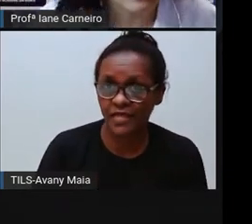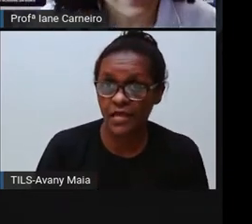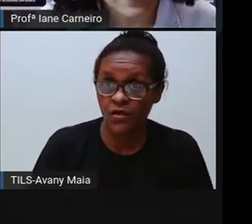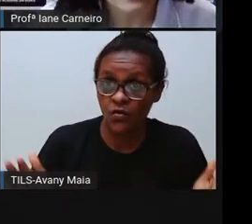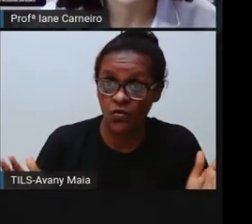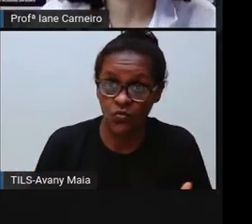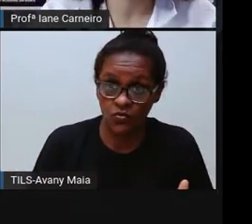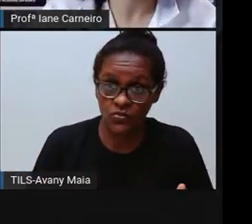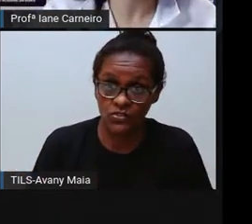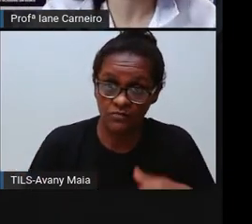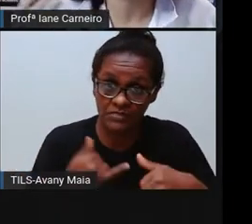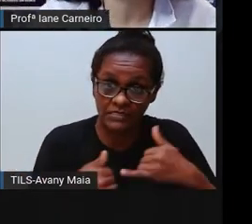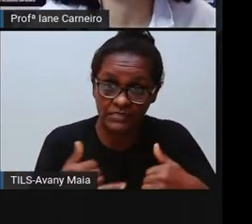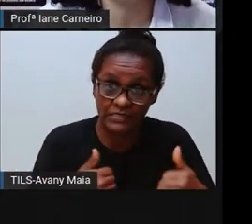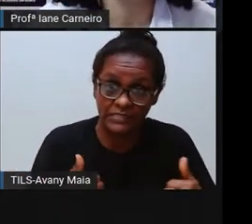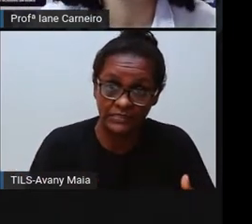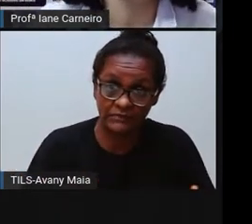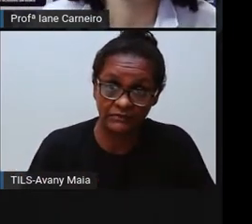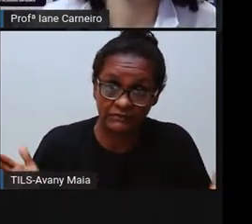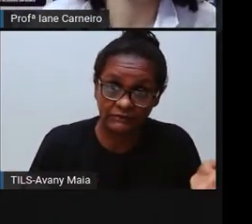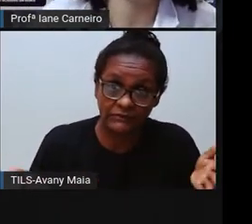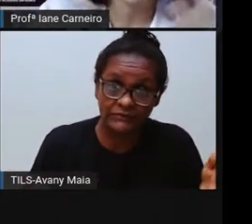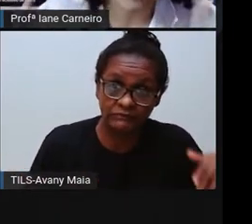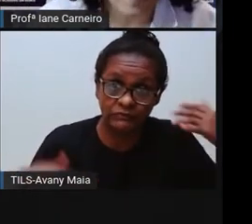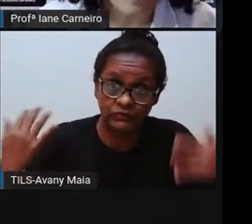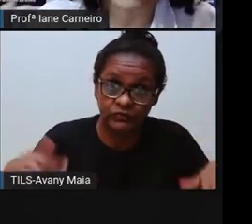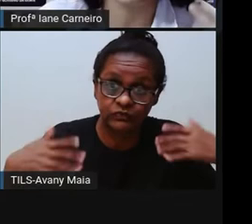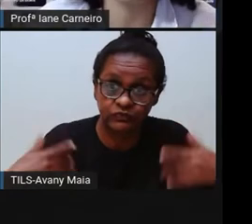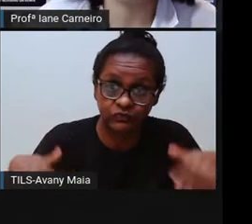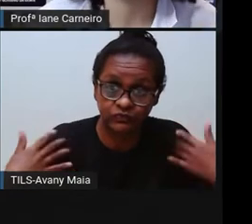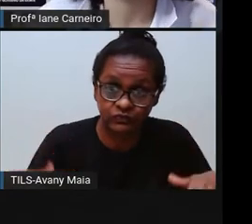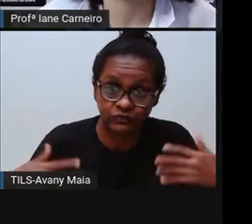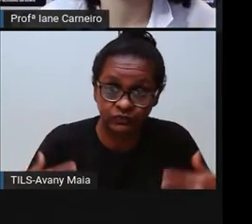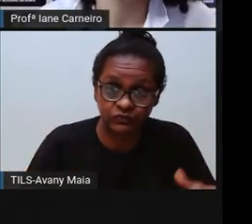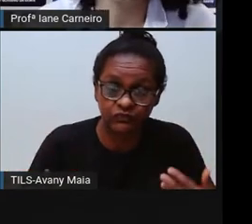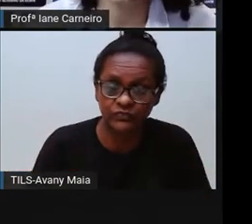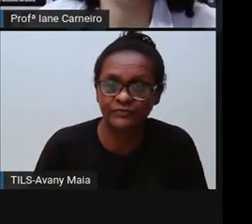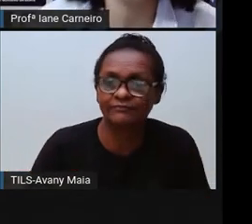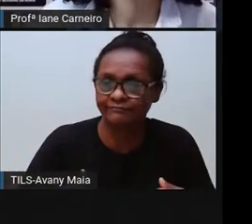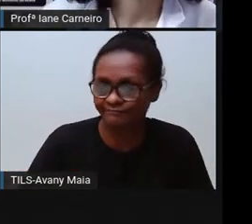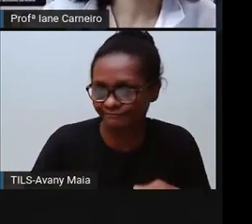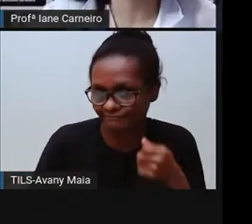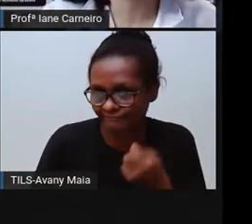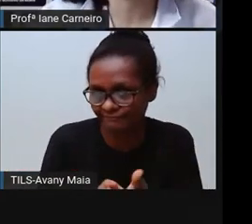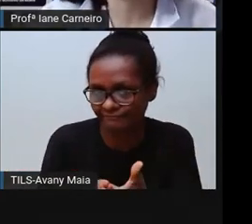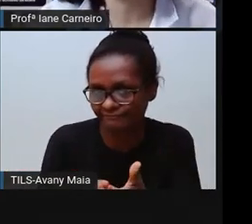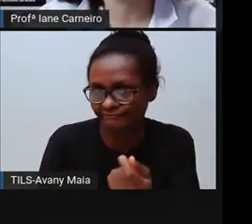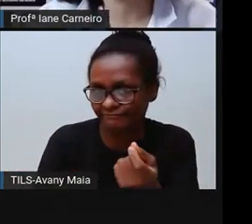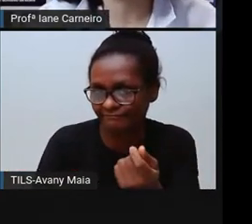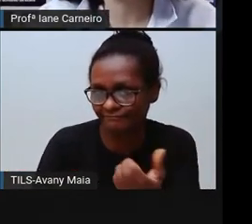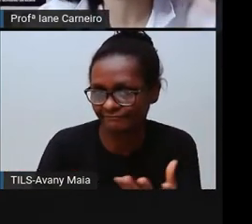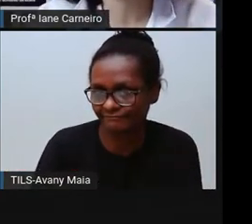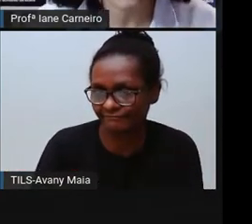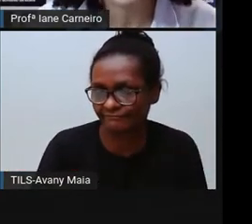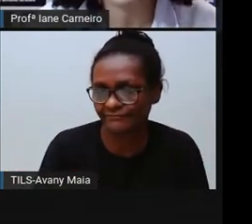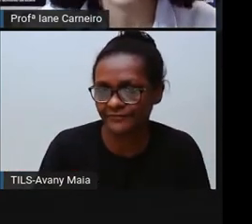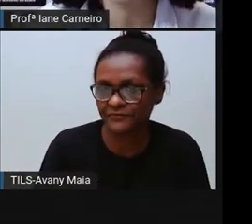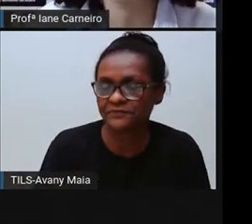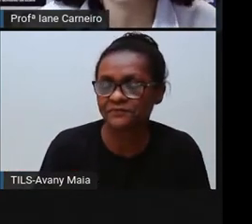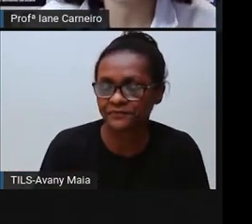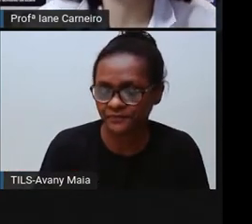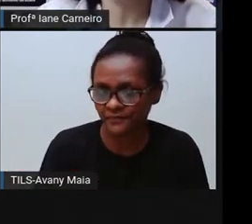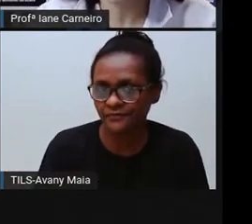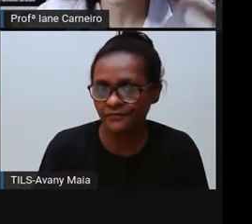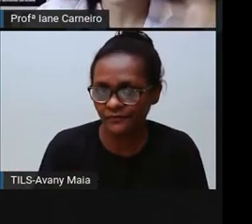são mais caros, né? E a gente precisa comprar pra ter a maioria deles. E a gente precisa explorar a nossa